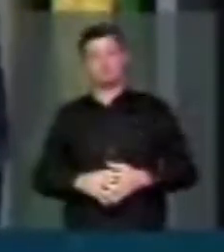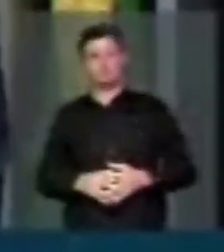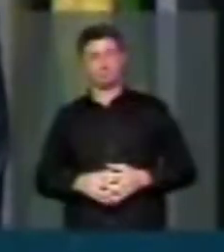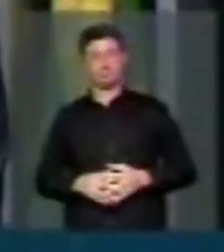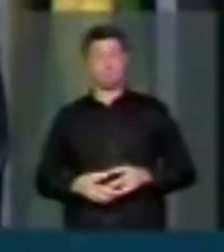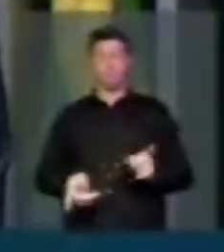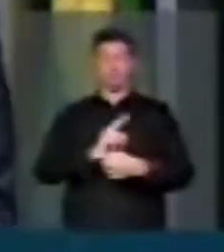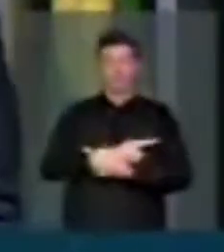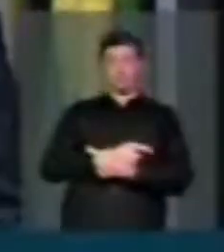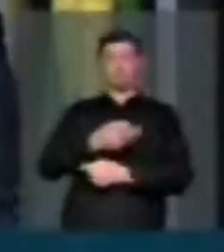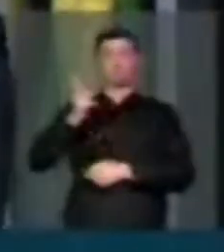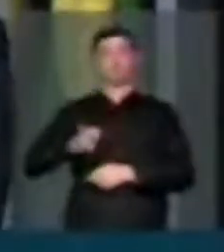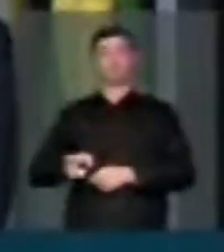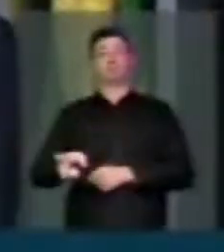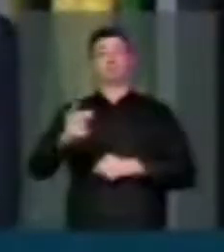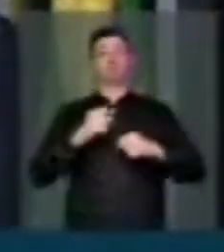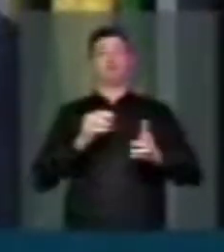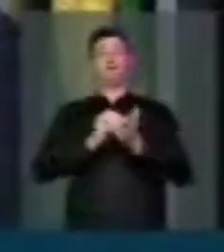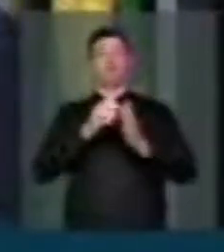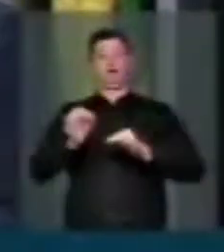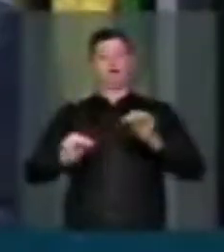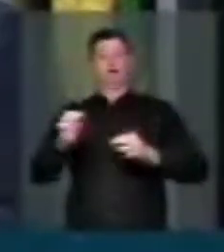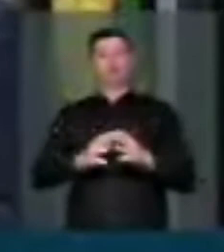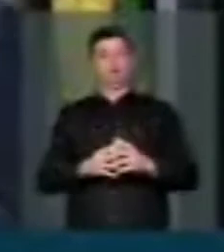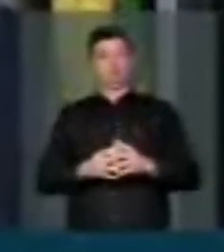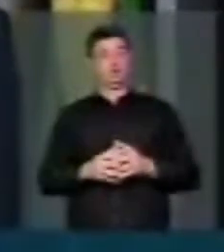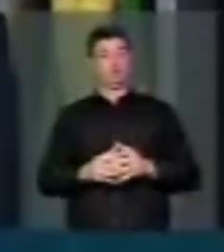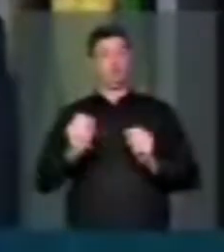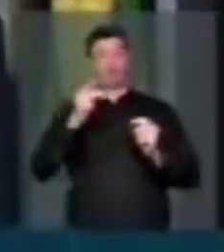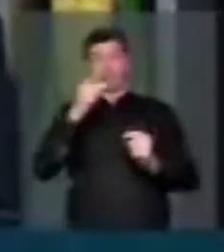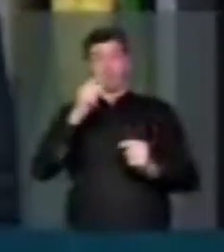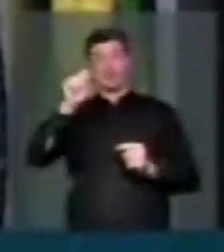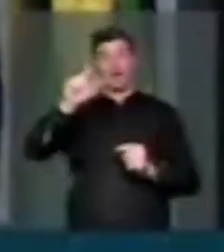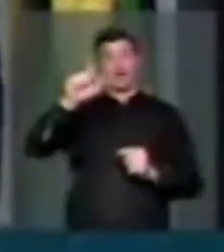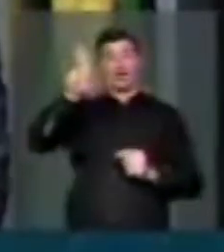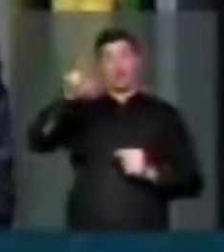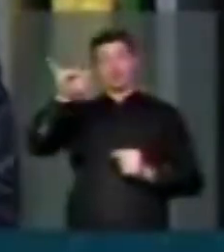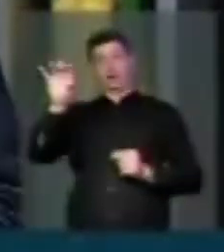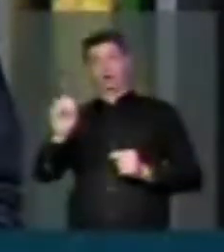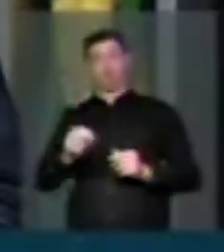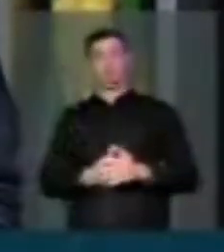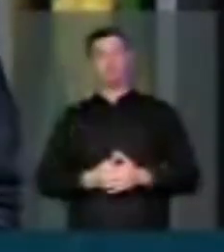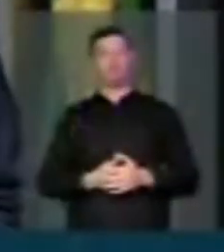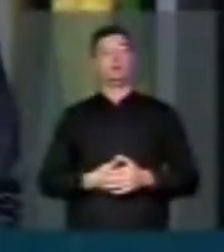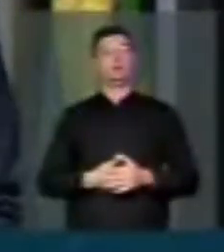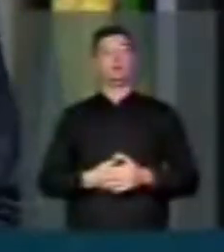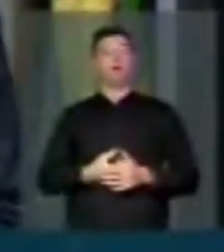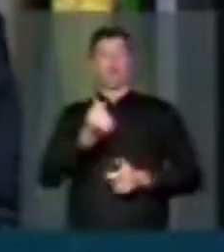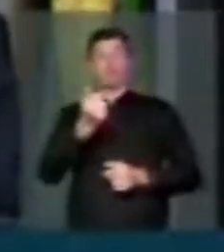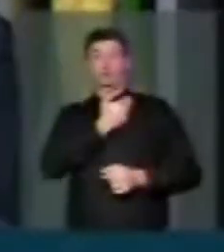contrário, perpetuam injustiças. No concernente ao laudêmio, valor que a União abocanha